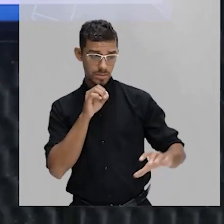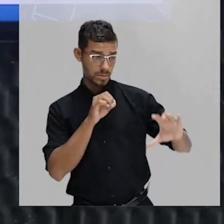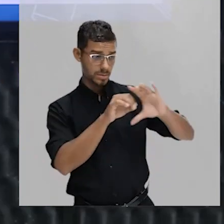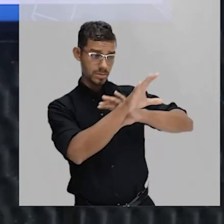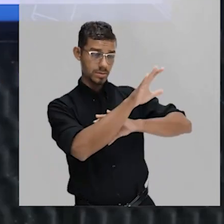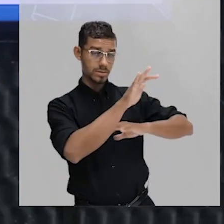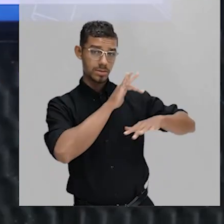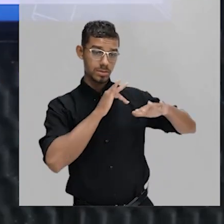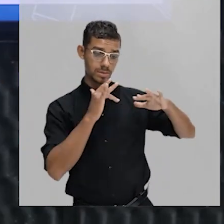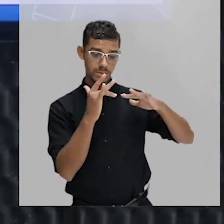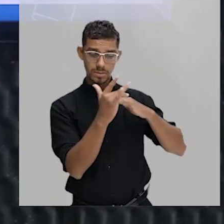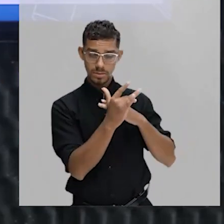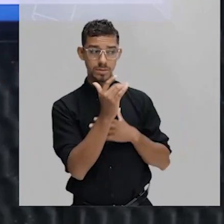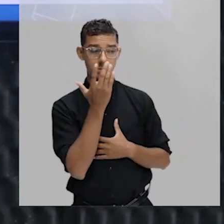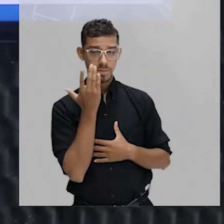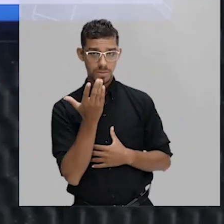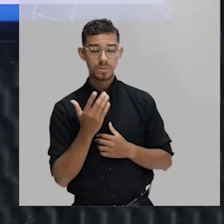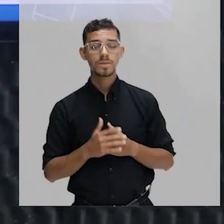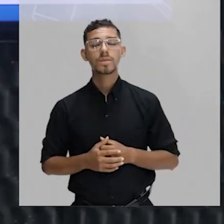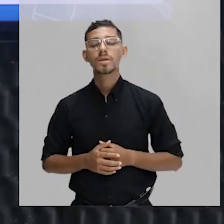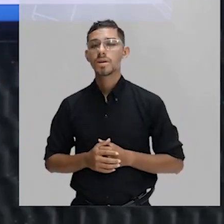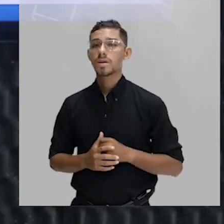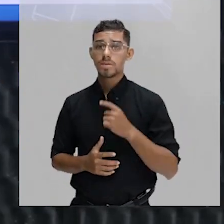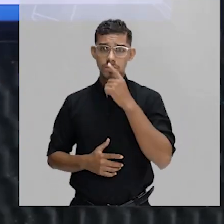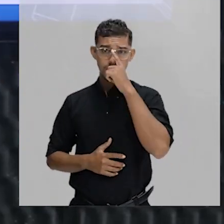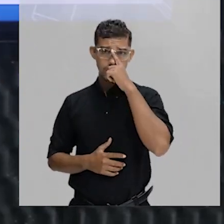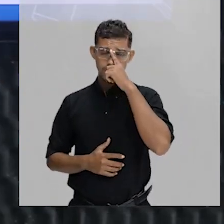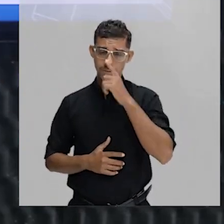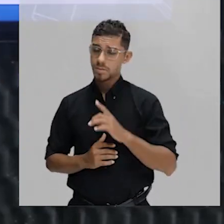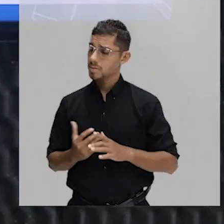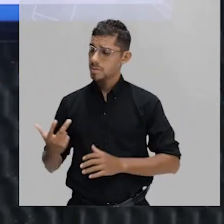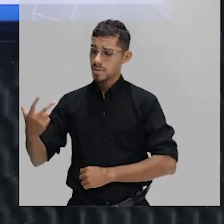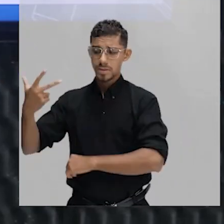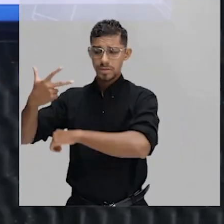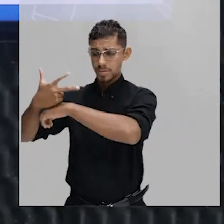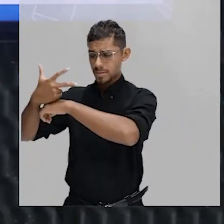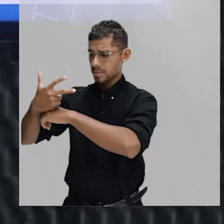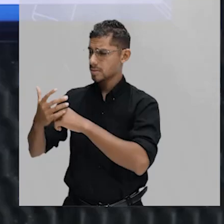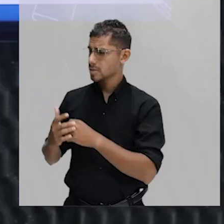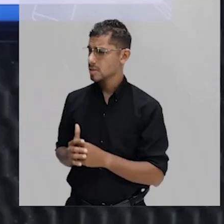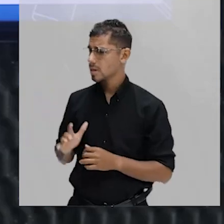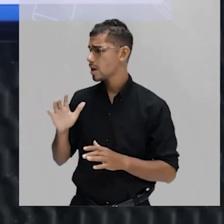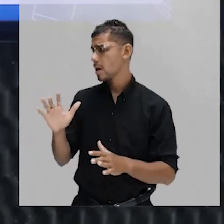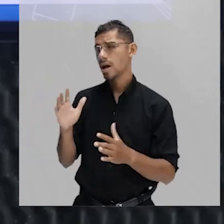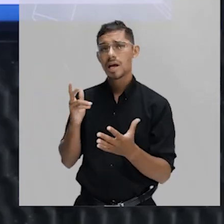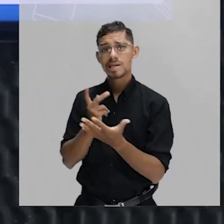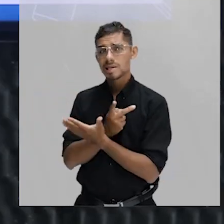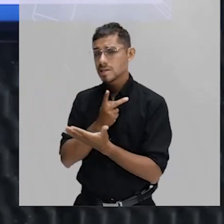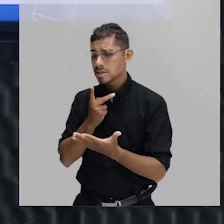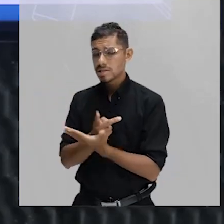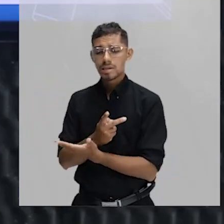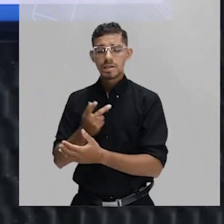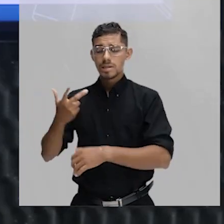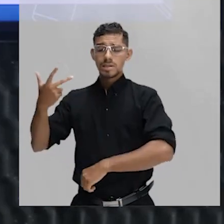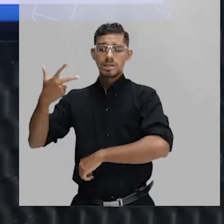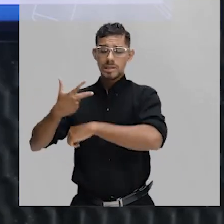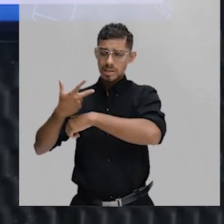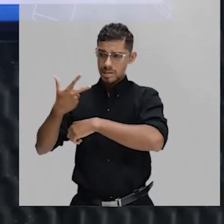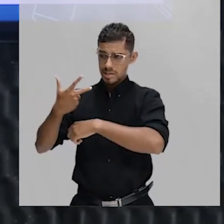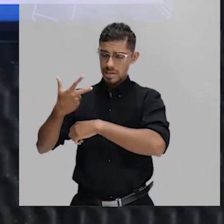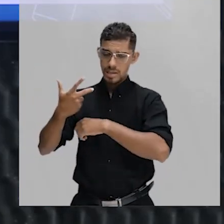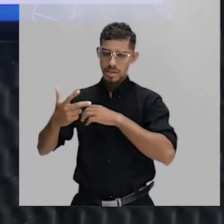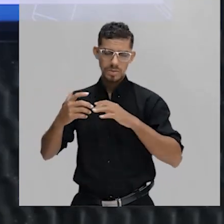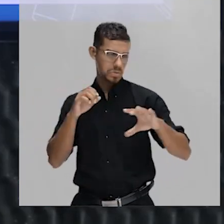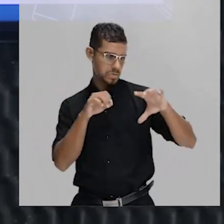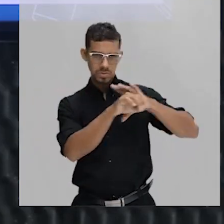rede social. Só que tem momentos lá da sua gravação que você vai cometer um agafe, você vai errar. E aí você não